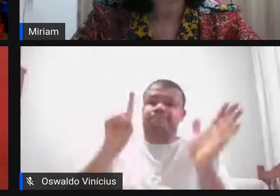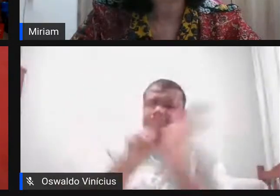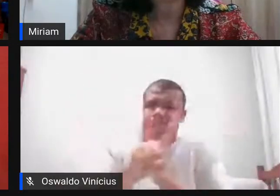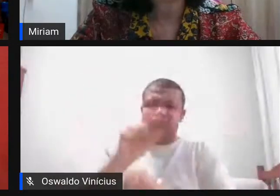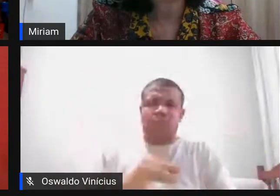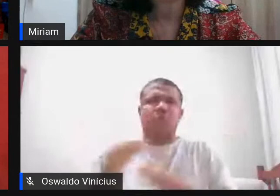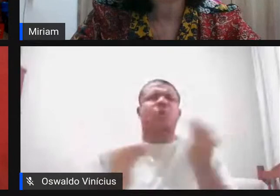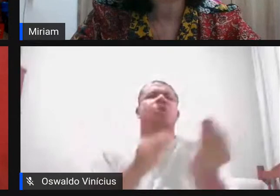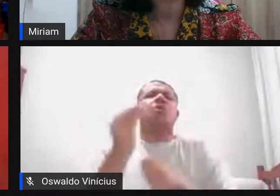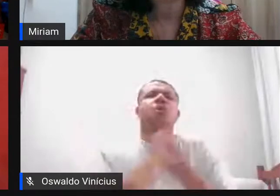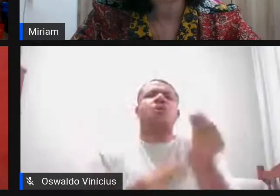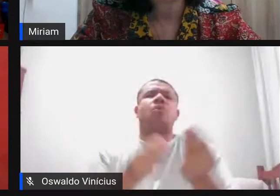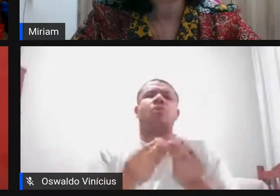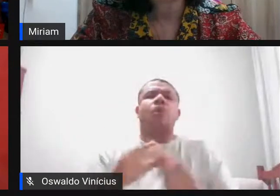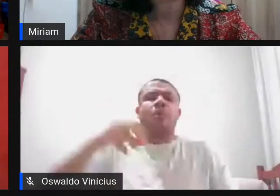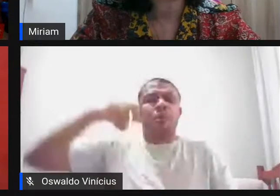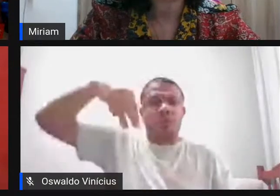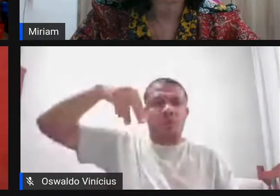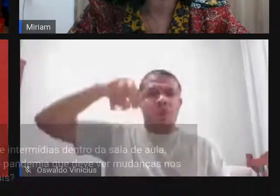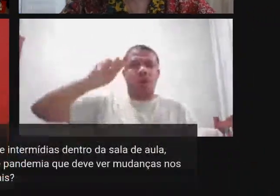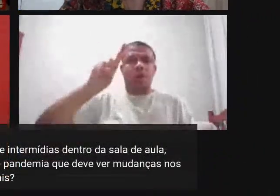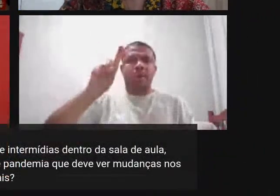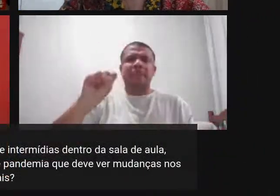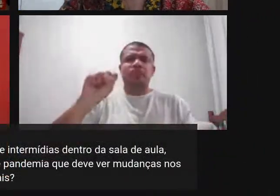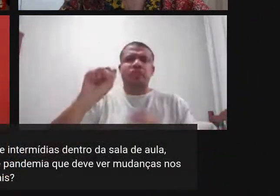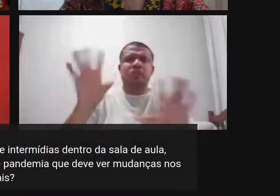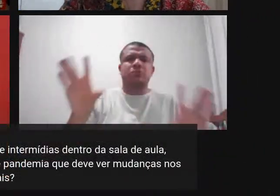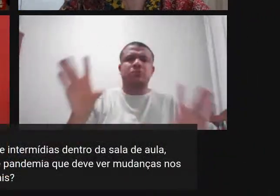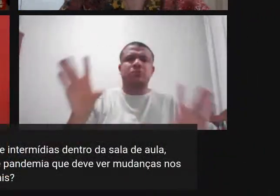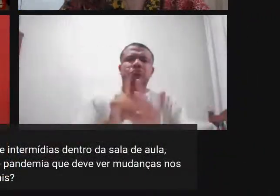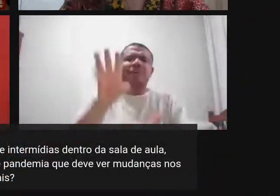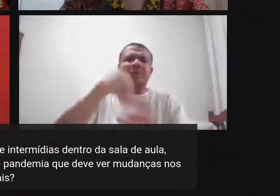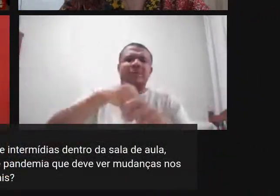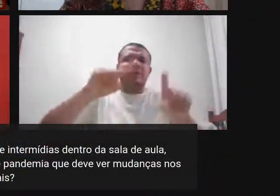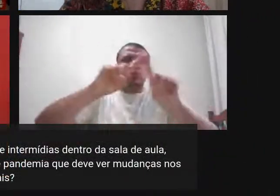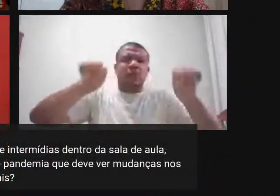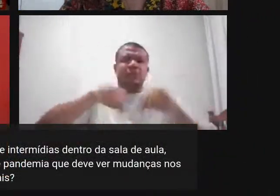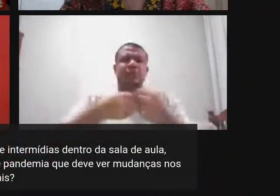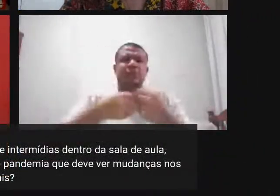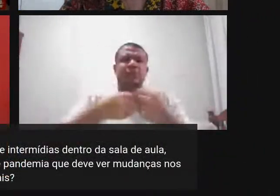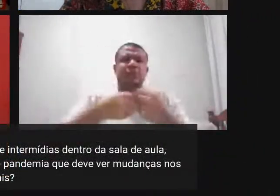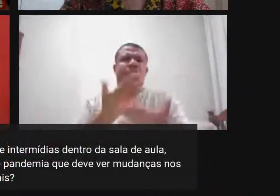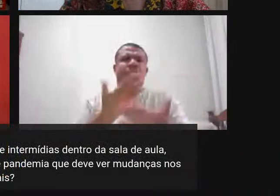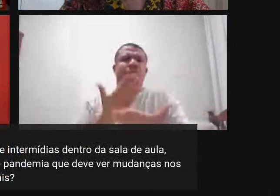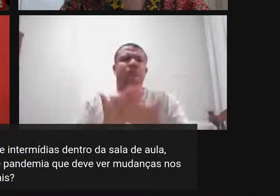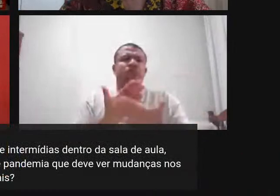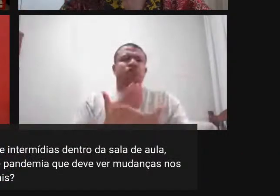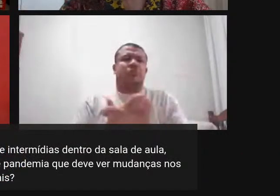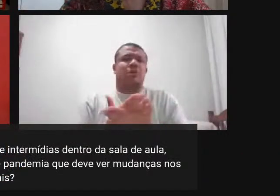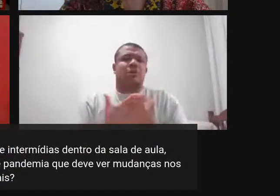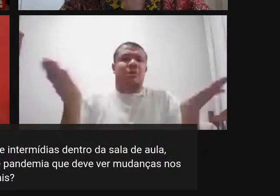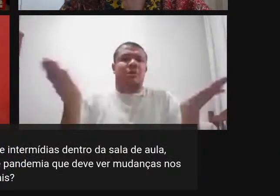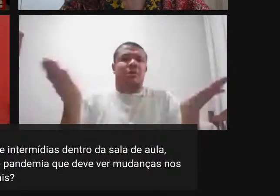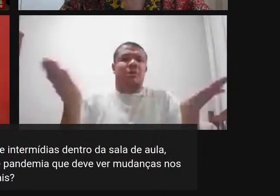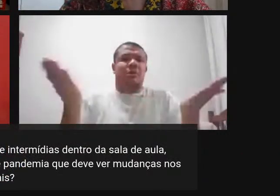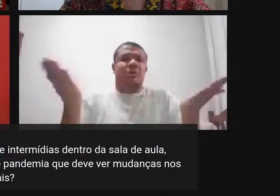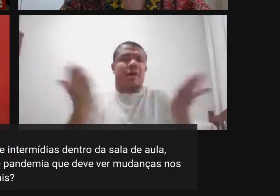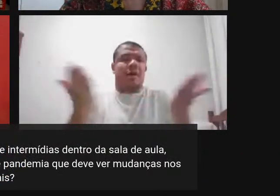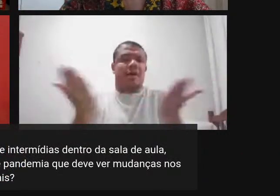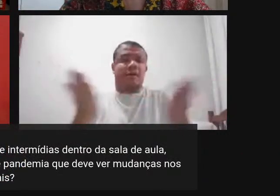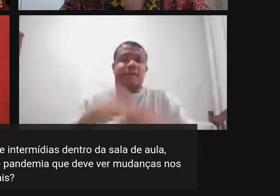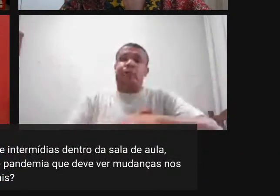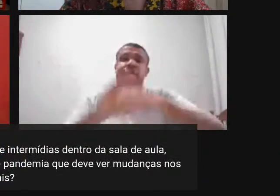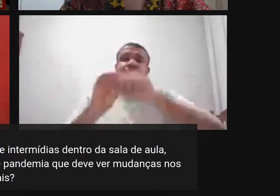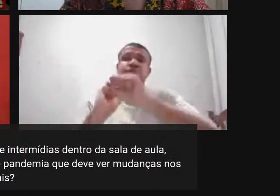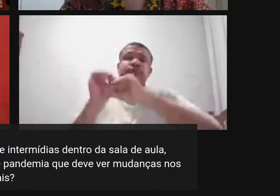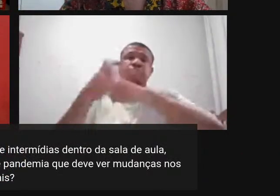integrar as mídias e intermídias dentro da sala de aula ainda mais agora no nosso momento de pandemia que deve